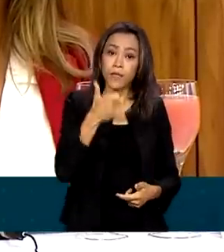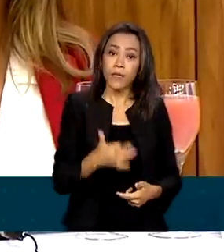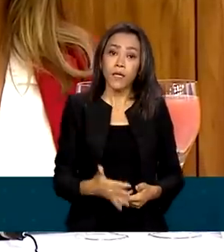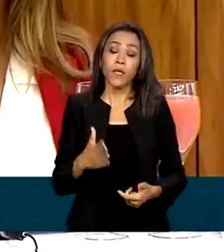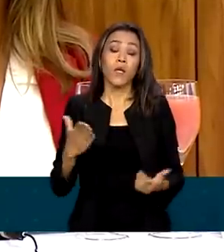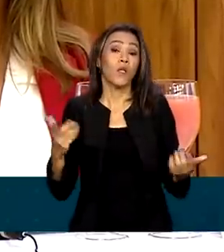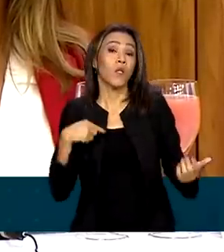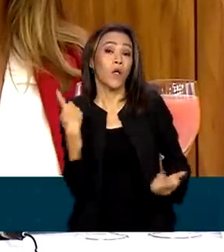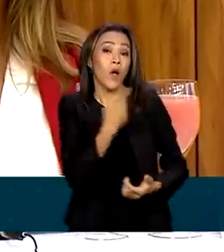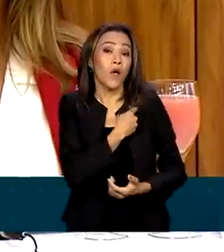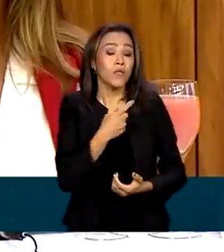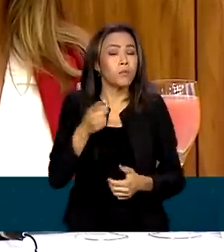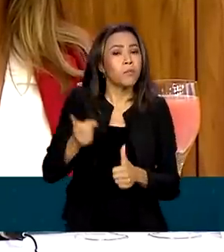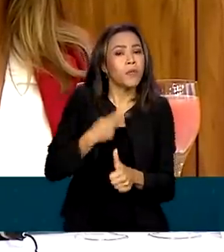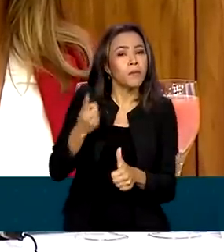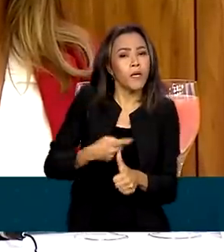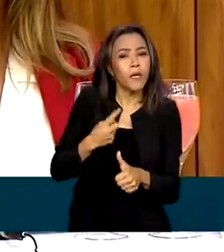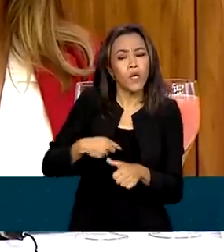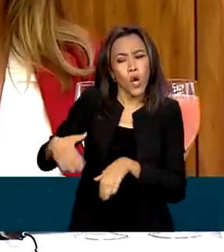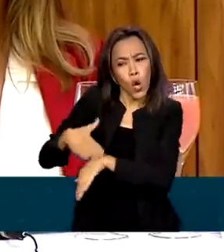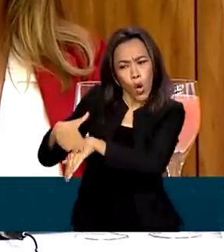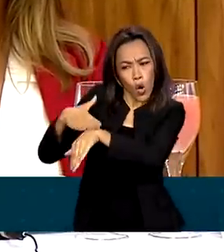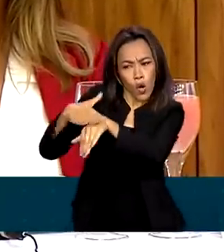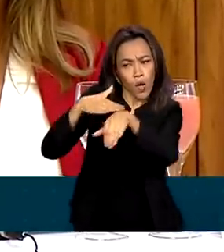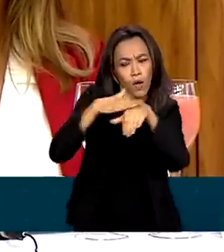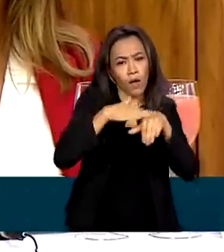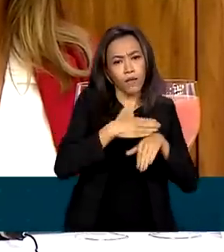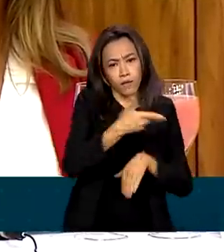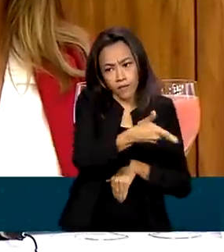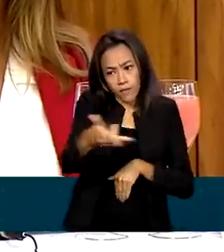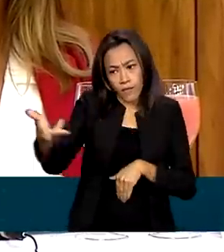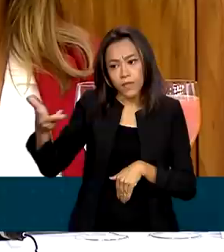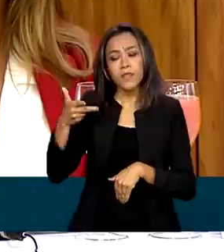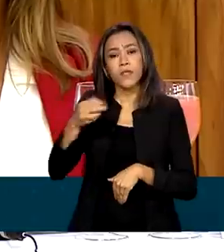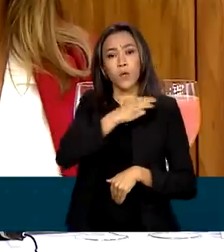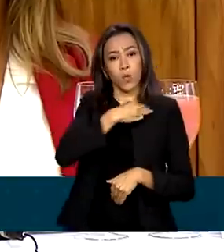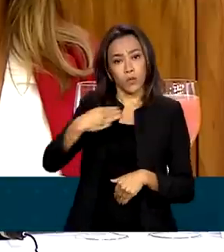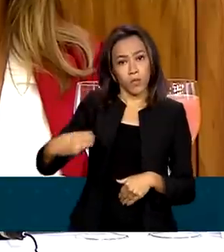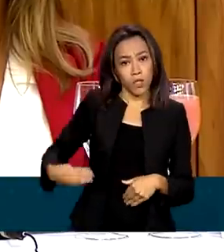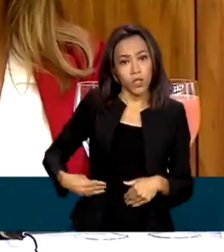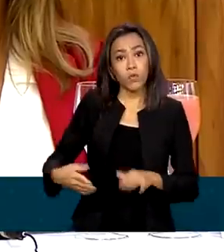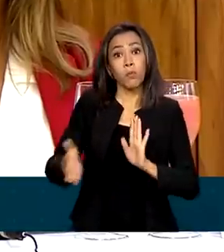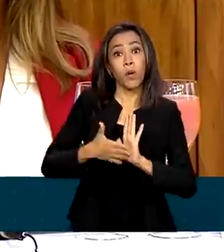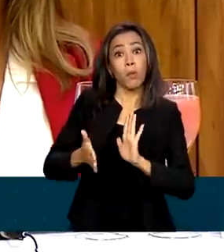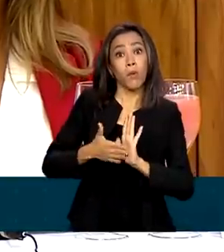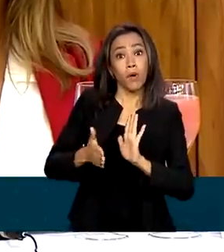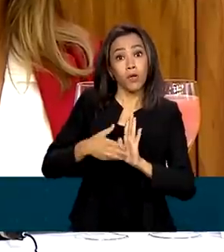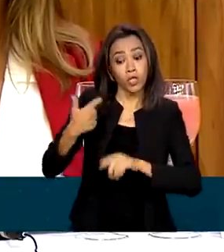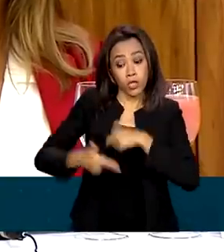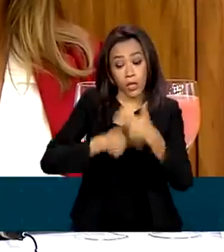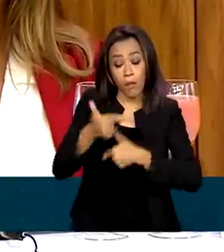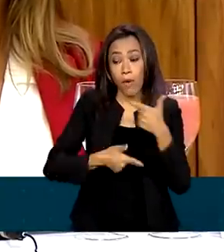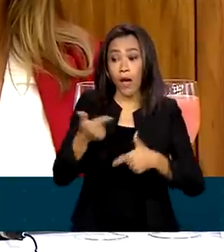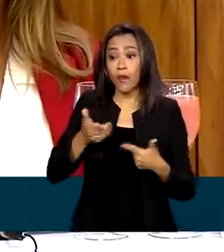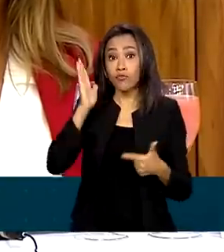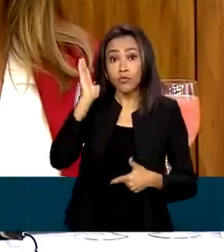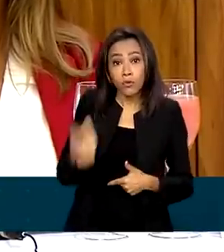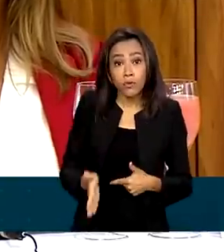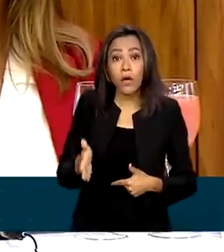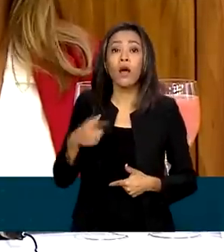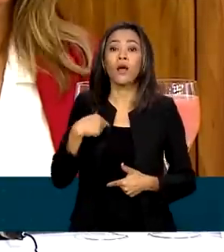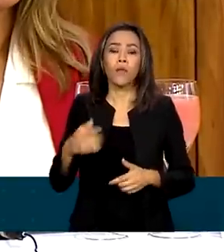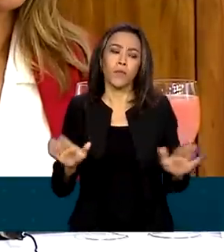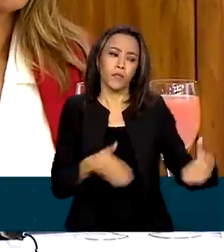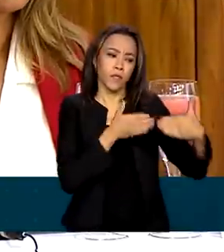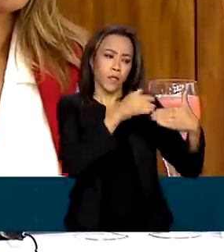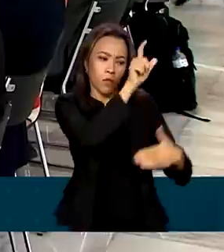conversando com os ministros que podem oferecer proposta de trabalho imediata. Por exemplo, eu fiz reuniões com a